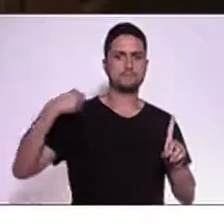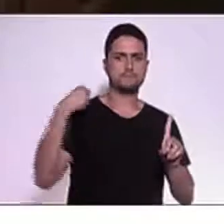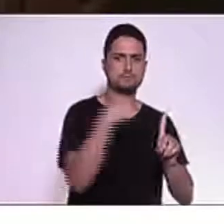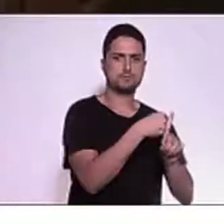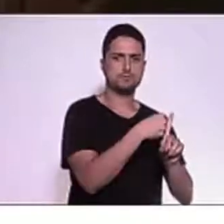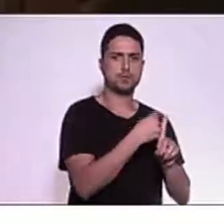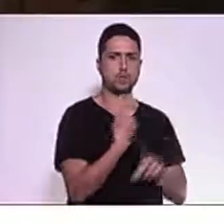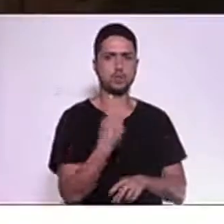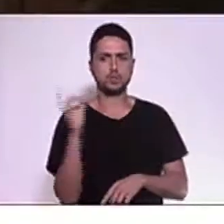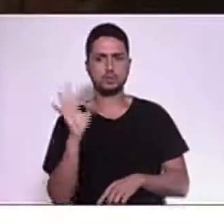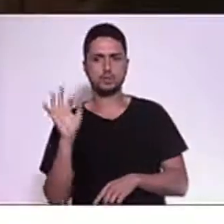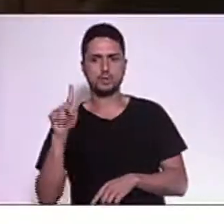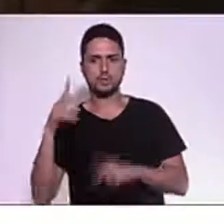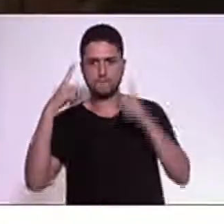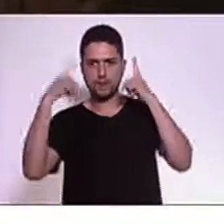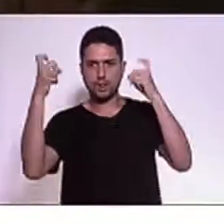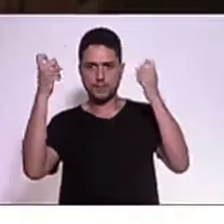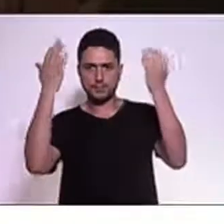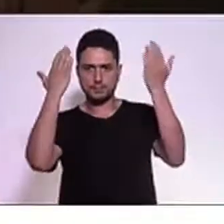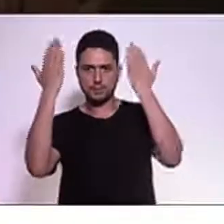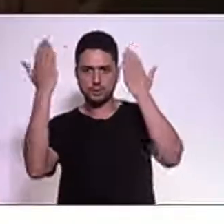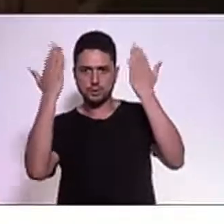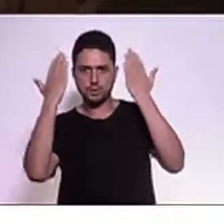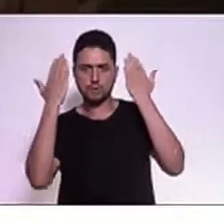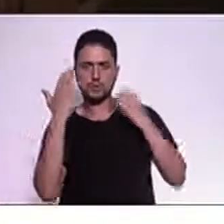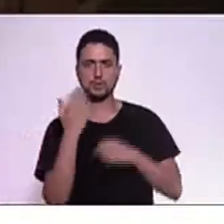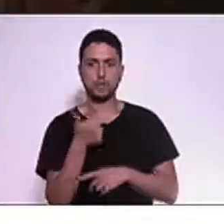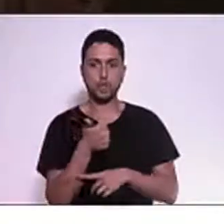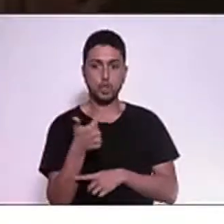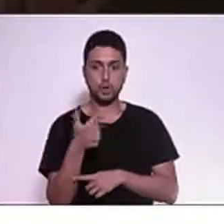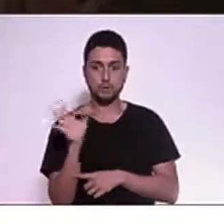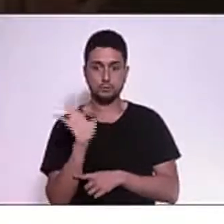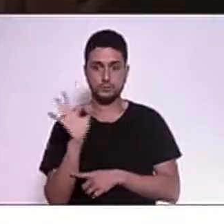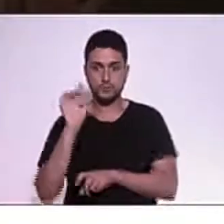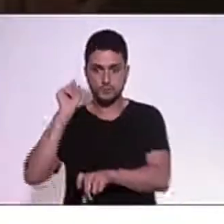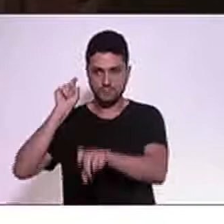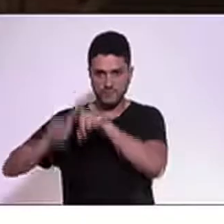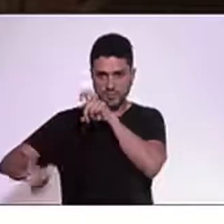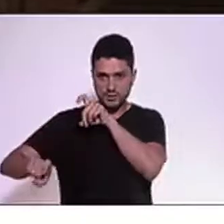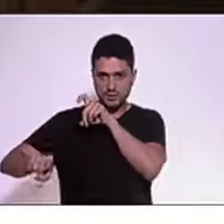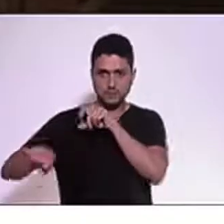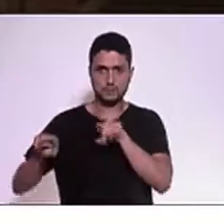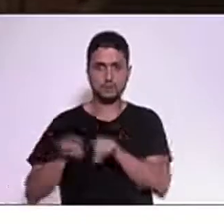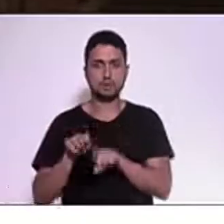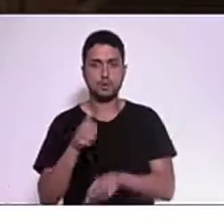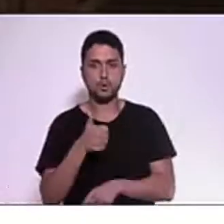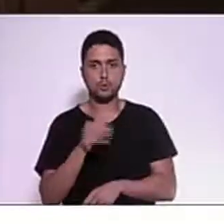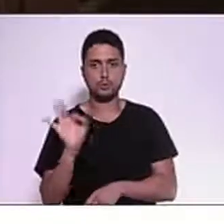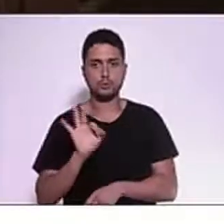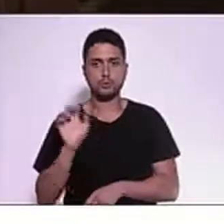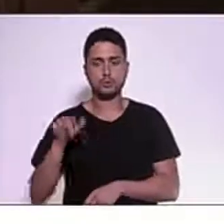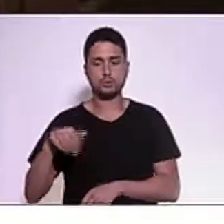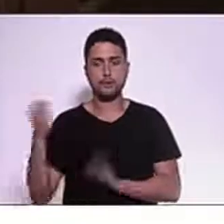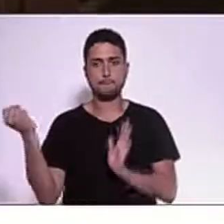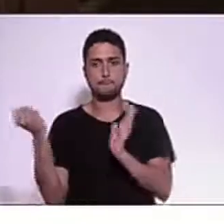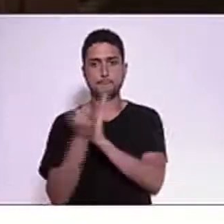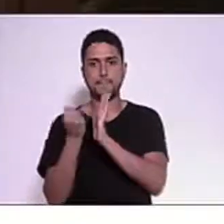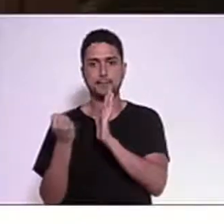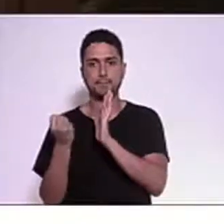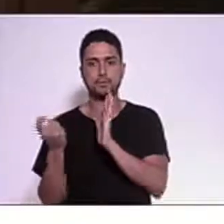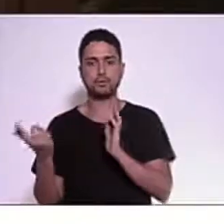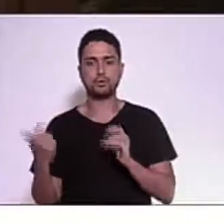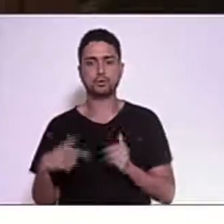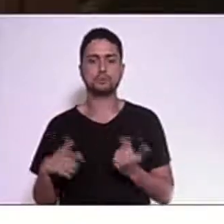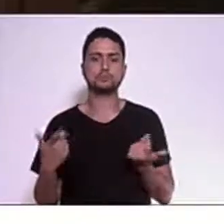psicológica, 12% violência sexual e 1% de violência patrimonial, ou seja, essa